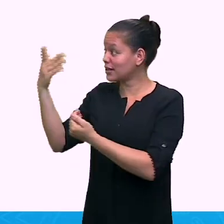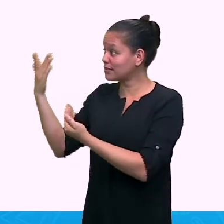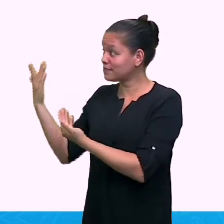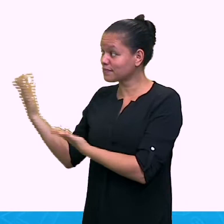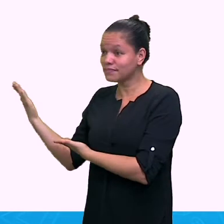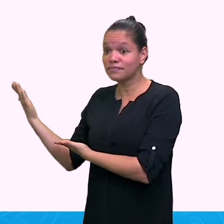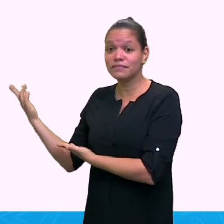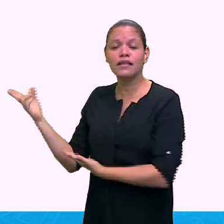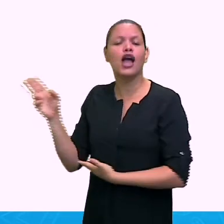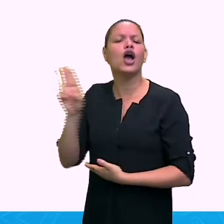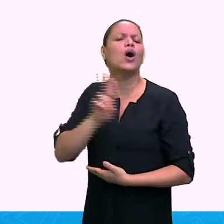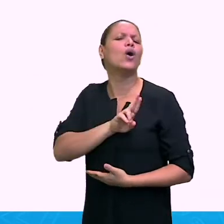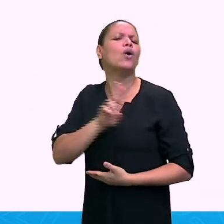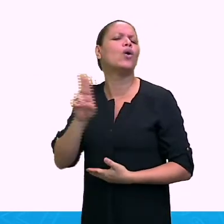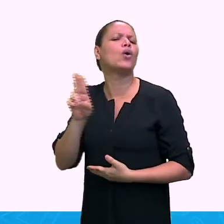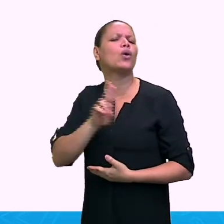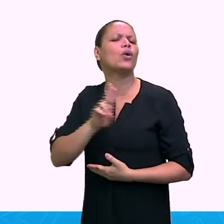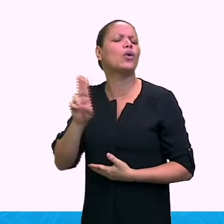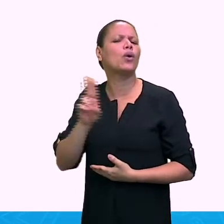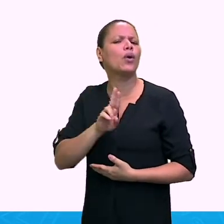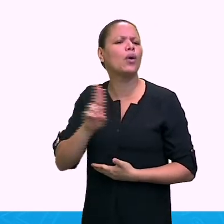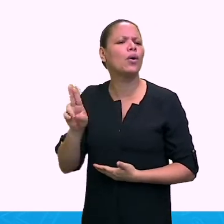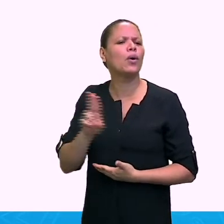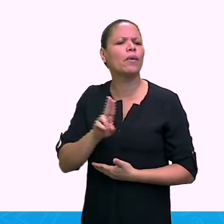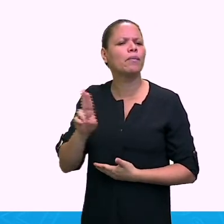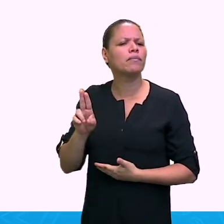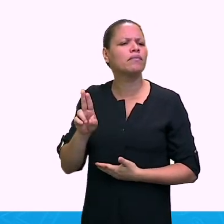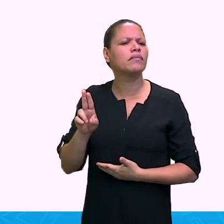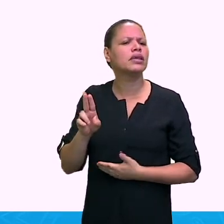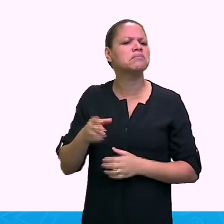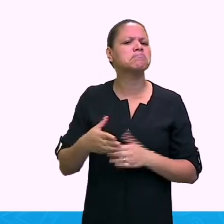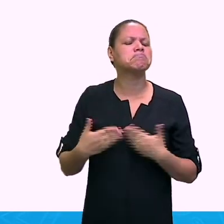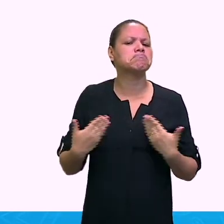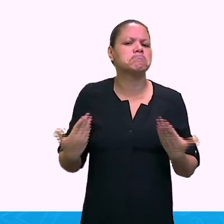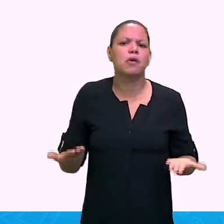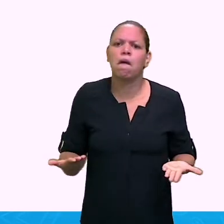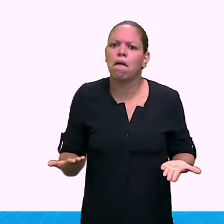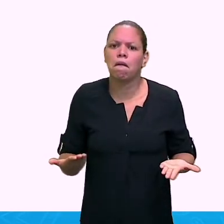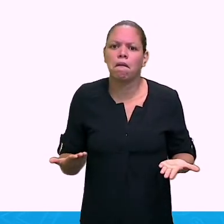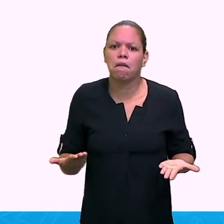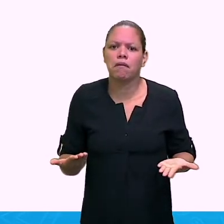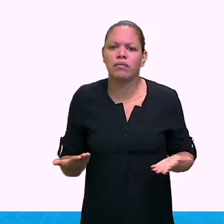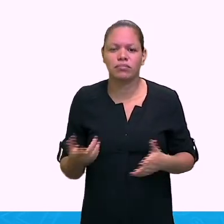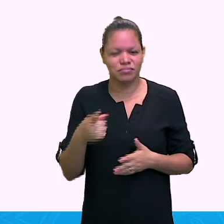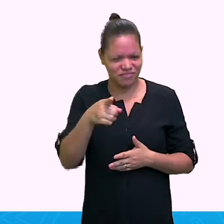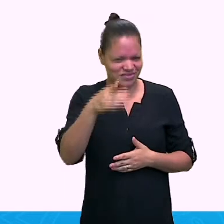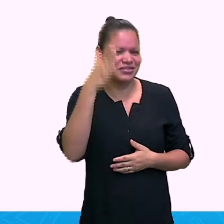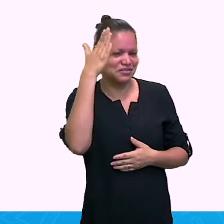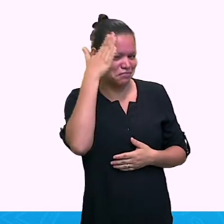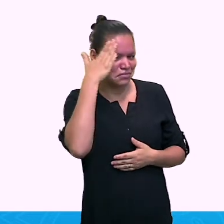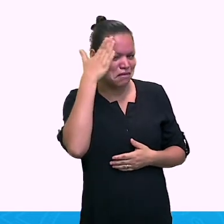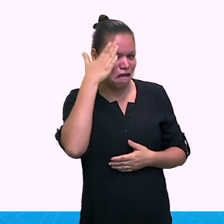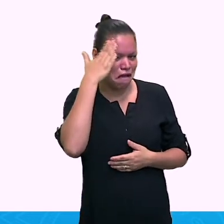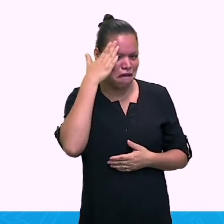Deixa eu mudar a cor aqui. My name is